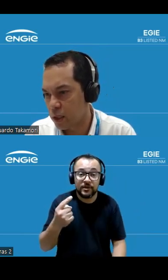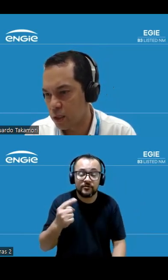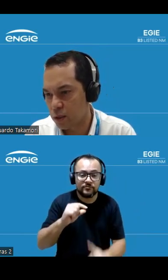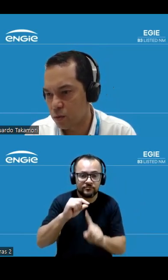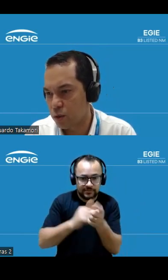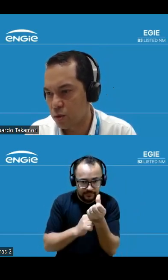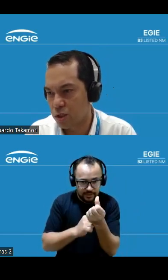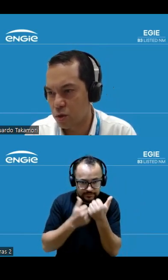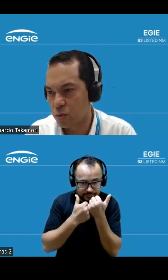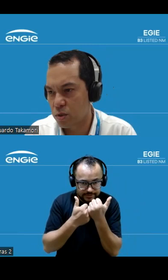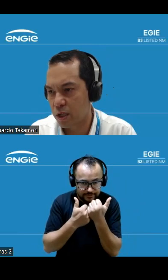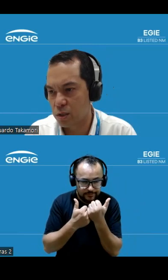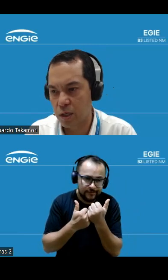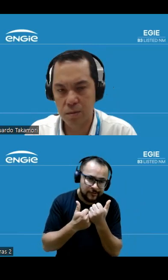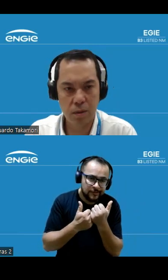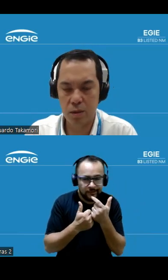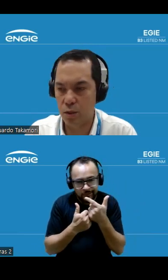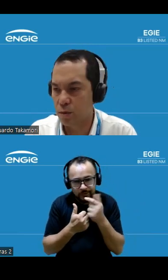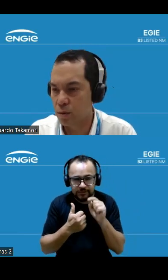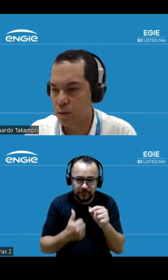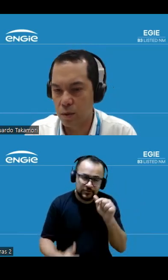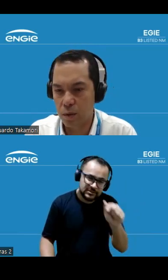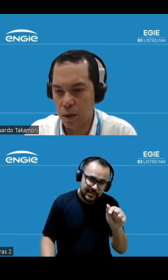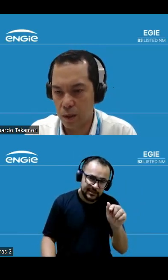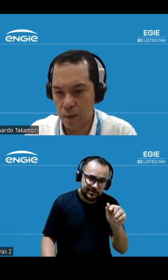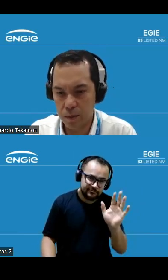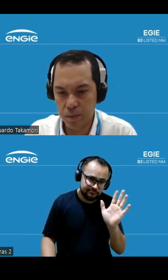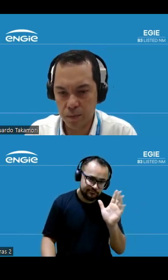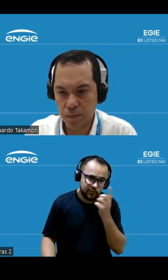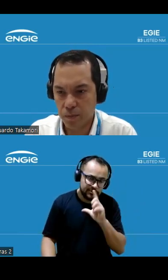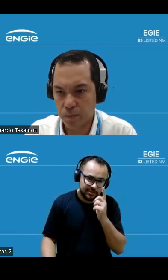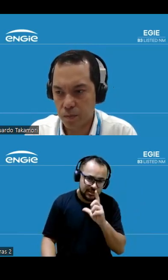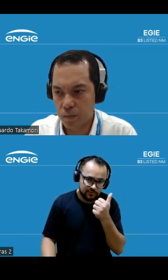gerando um yield de 2.7 já garantido é